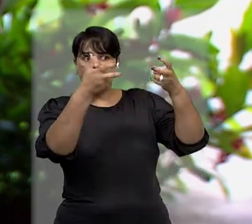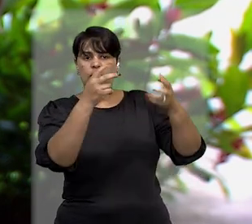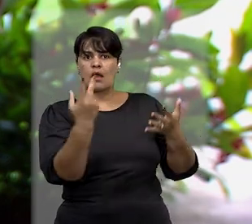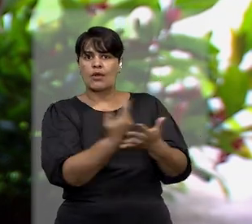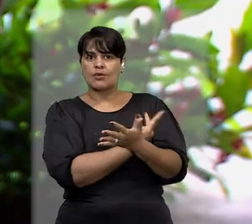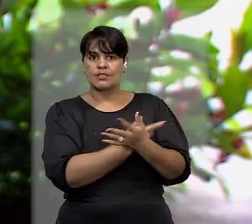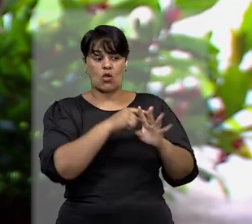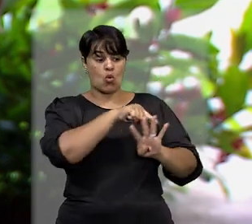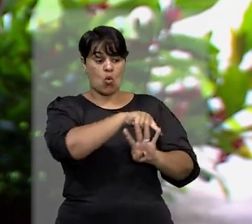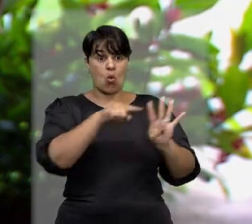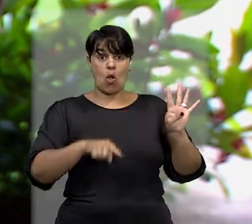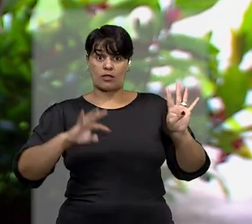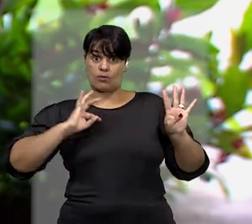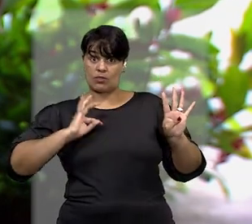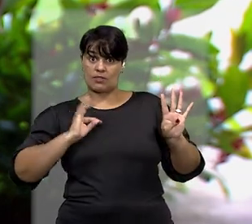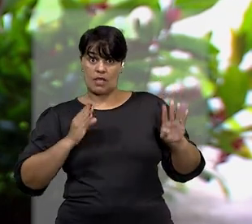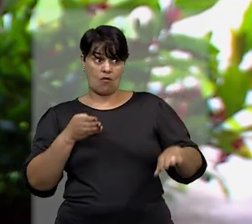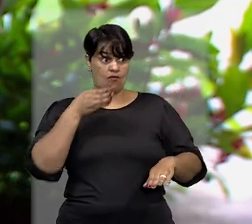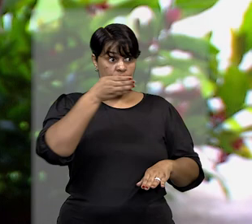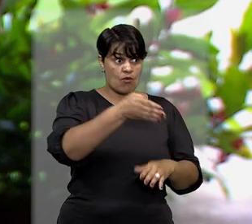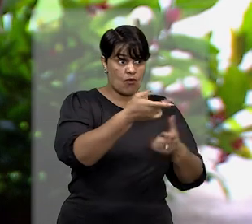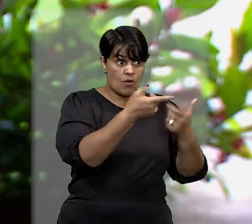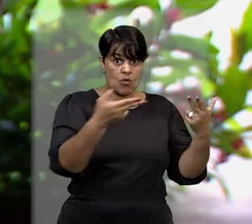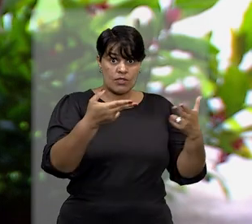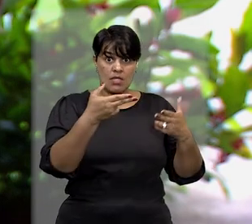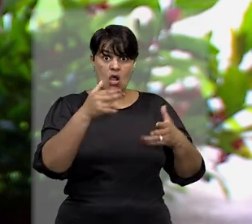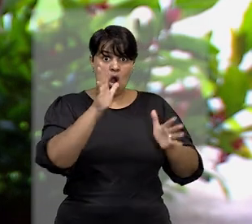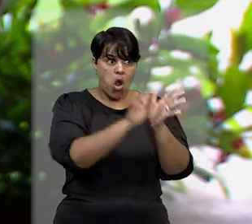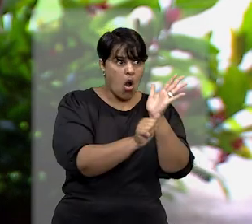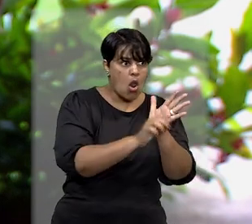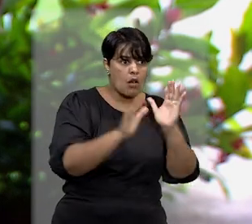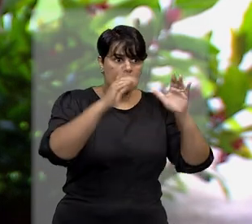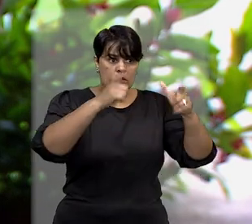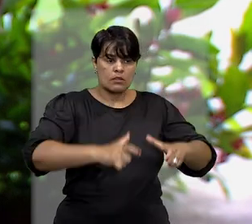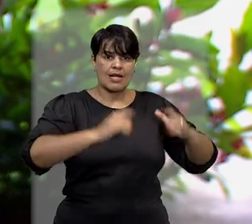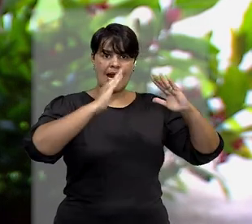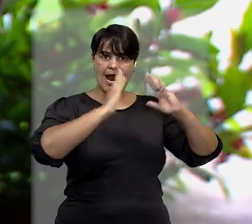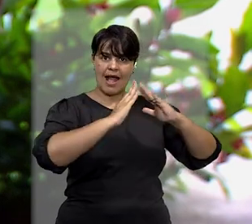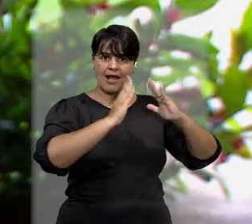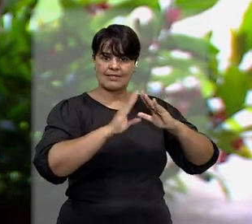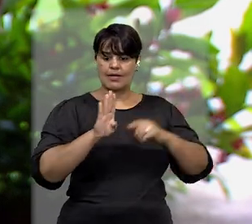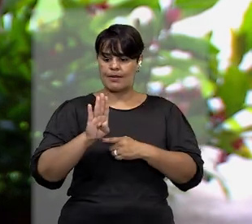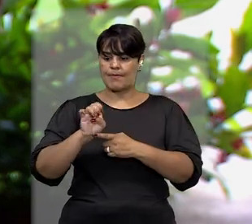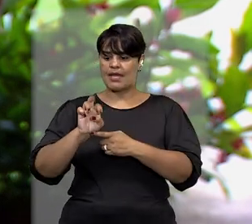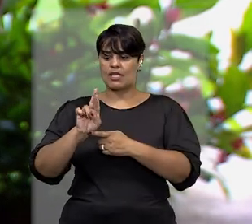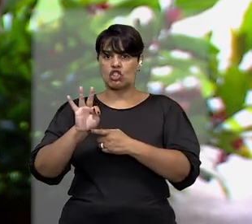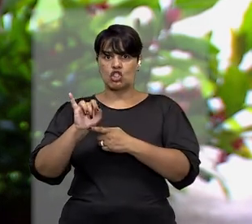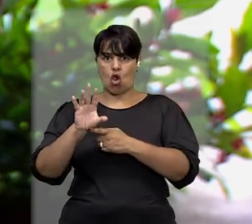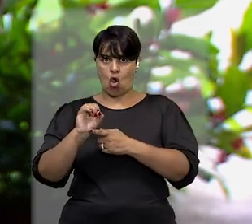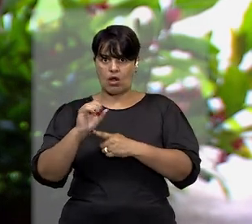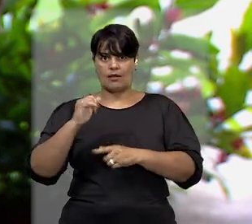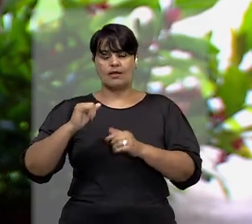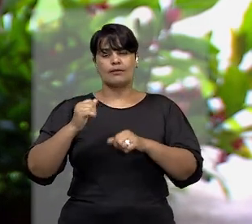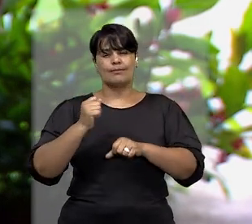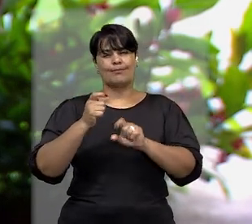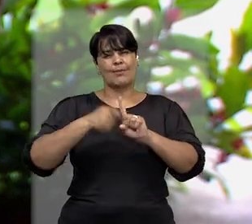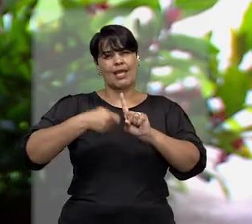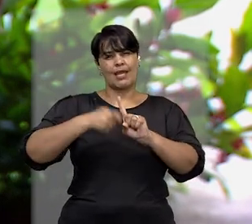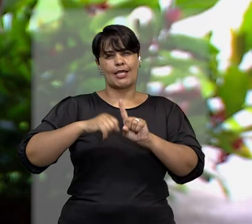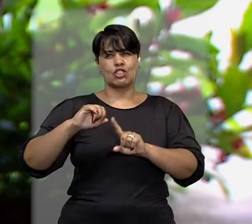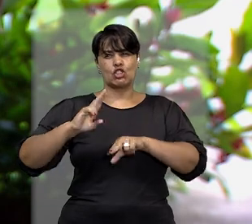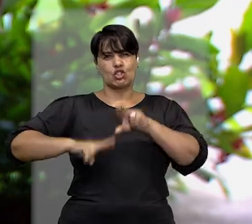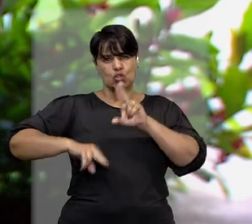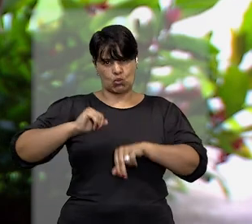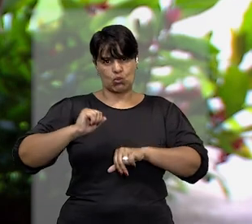atenderam a uma ocorrência de roubo em uma casa no município paulista de Bertioga, em junho deste ano. Três